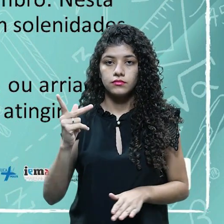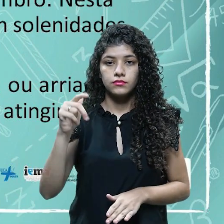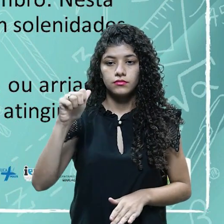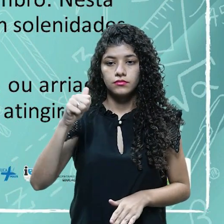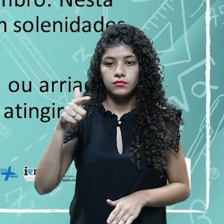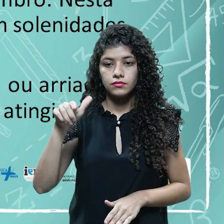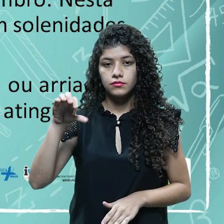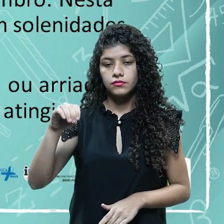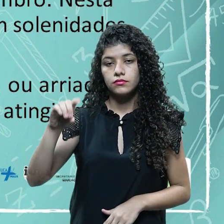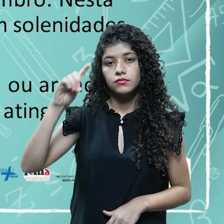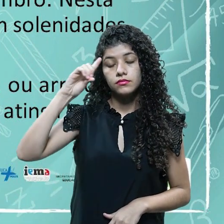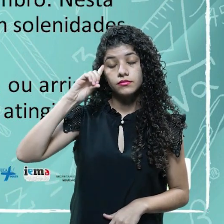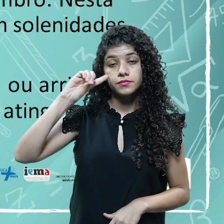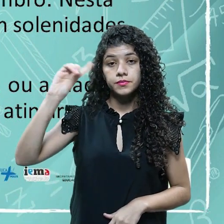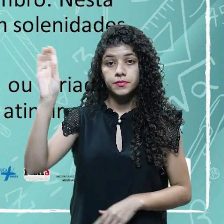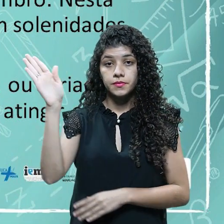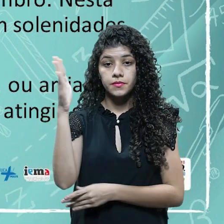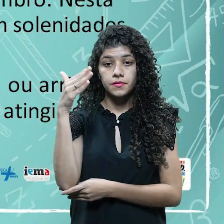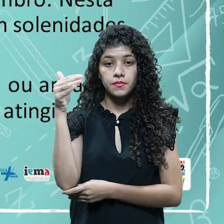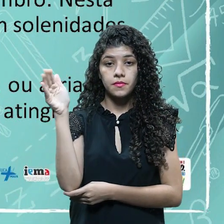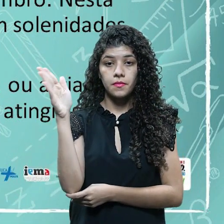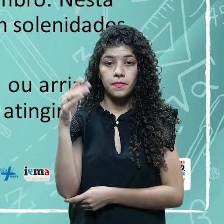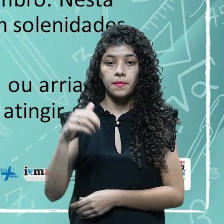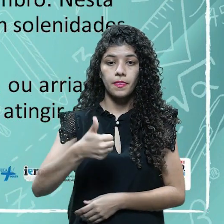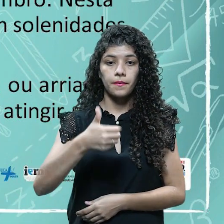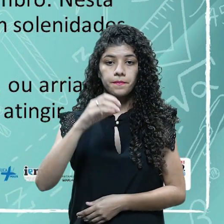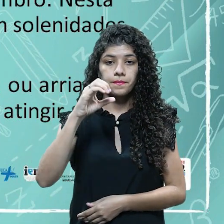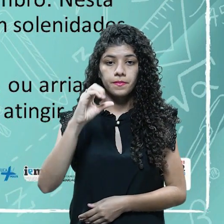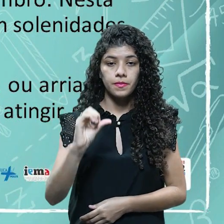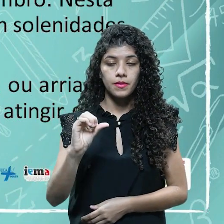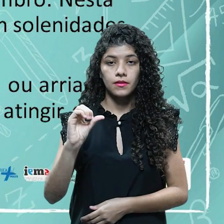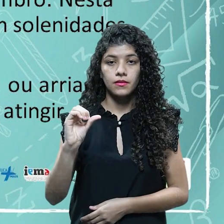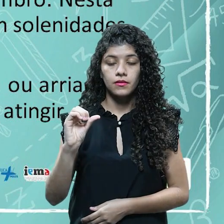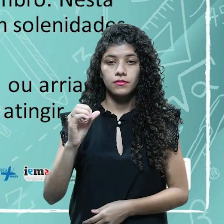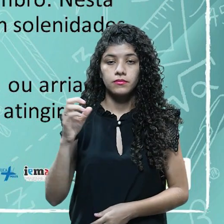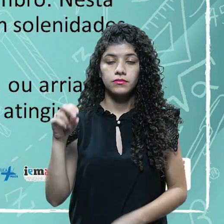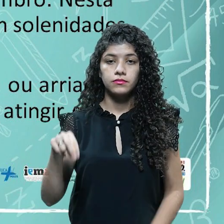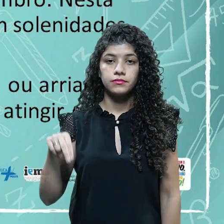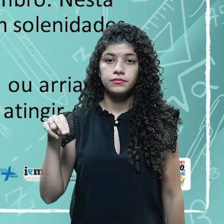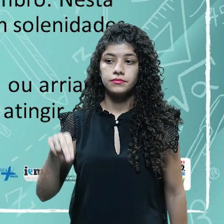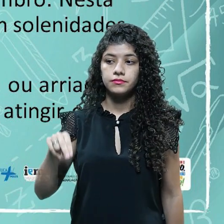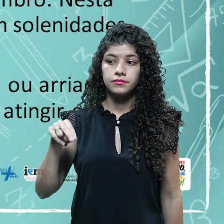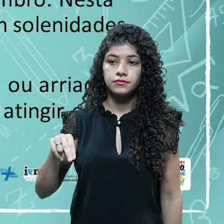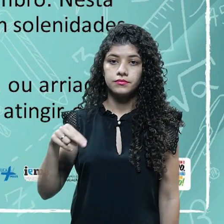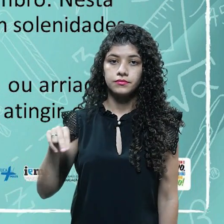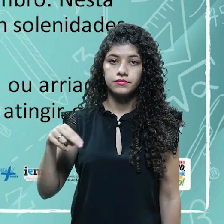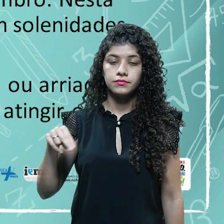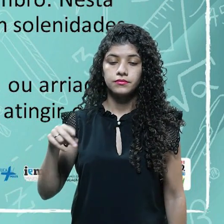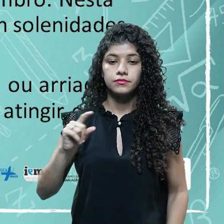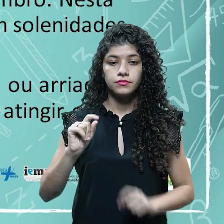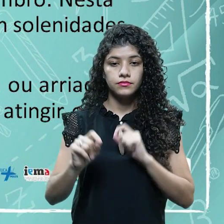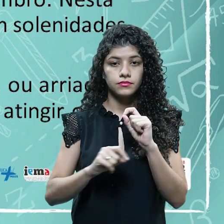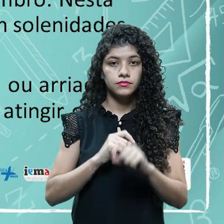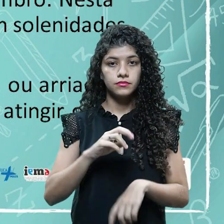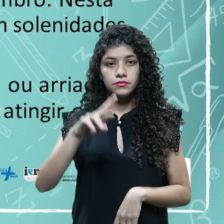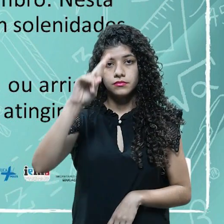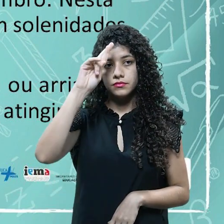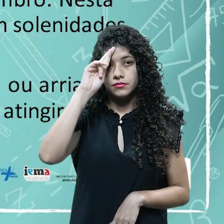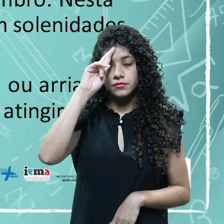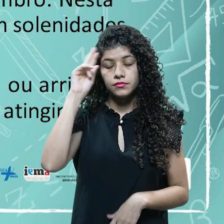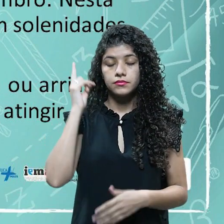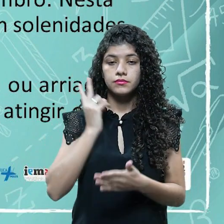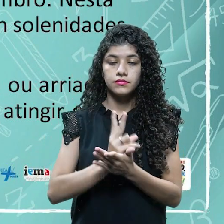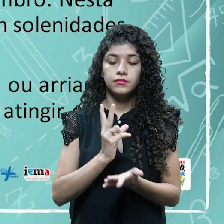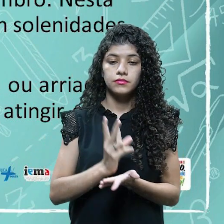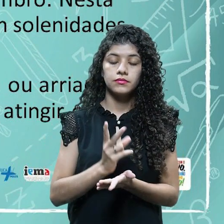19 de novembro, nesta data, o hasteamento, ele ocorre meio-dia, né, sempre com solenidades especiais. Nas